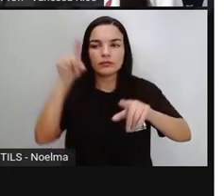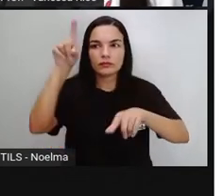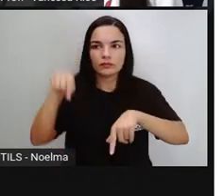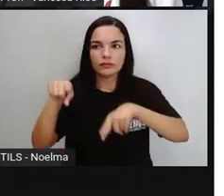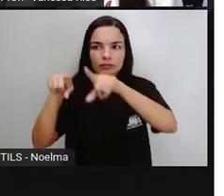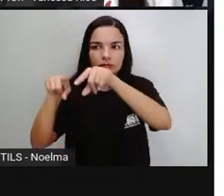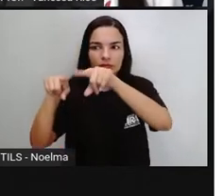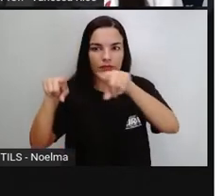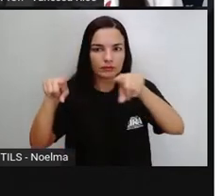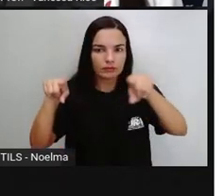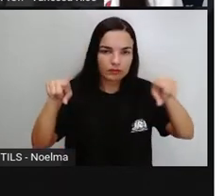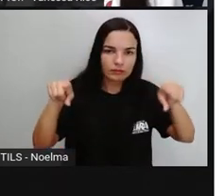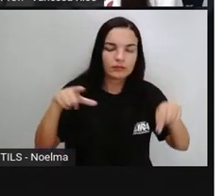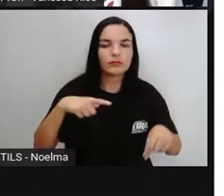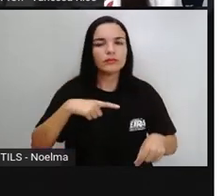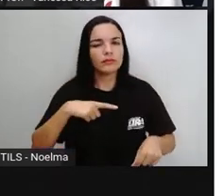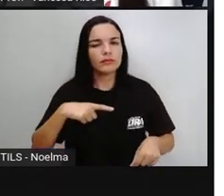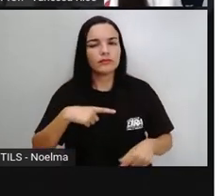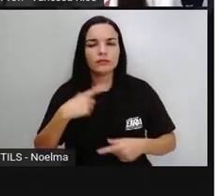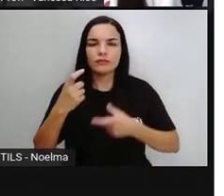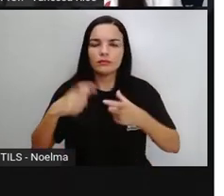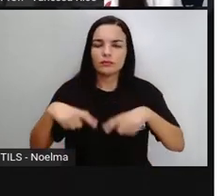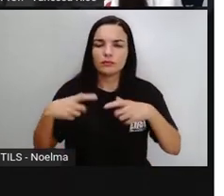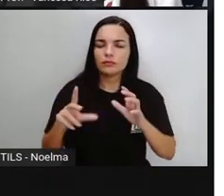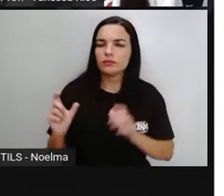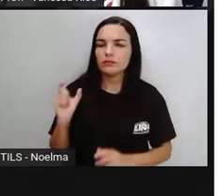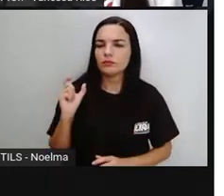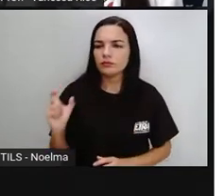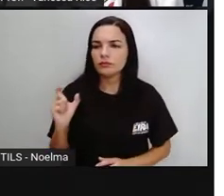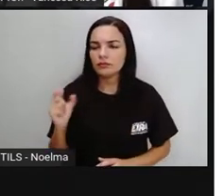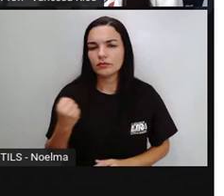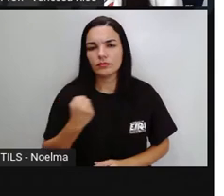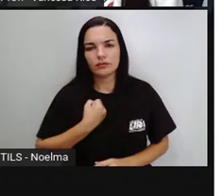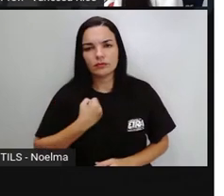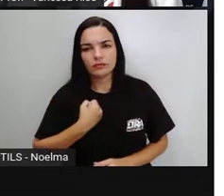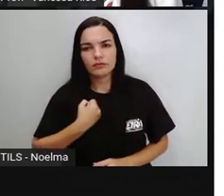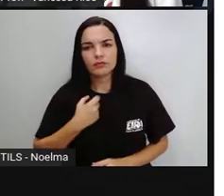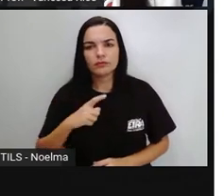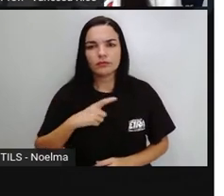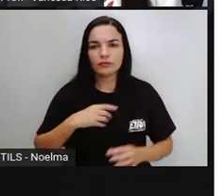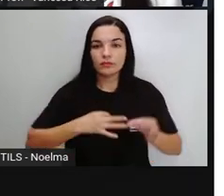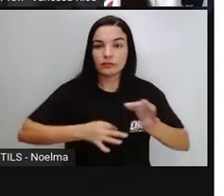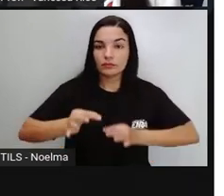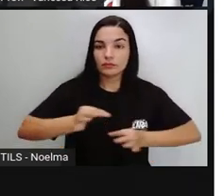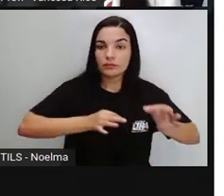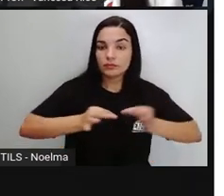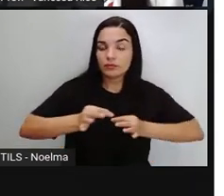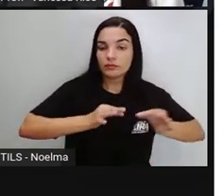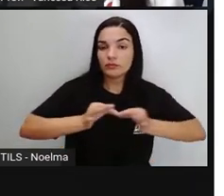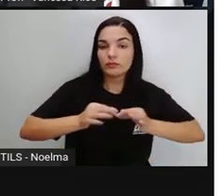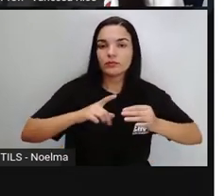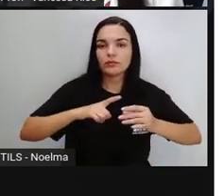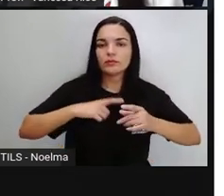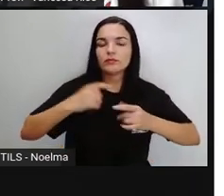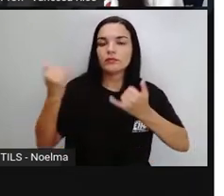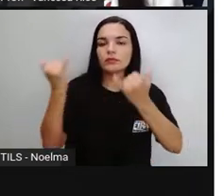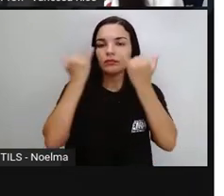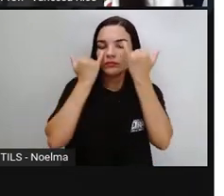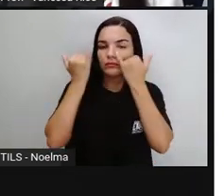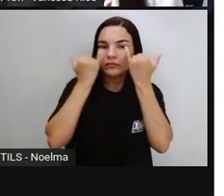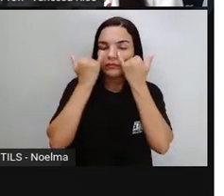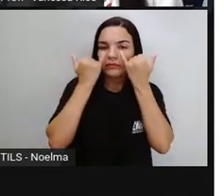informações, onde palavras e números são organizados, a fim de que nós tenhamos informações sobre